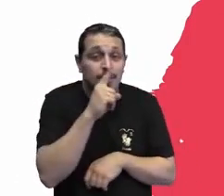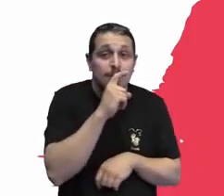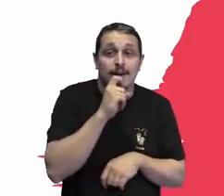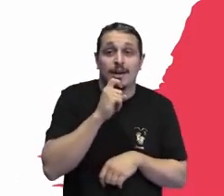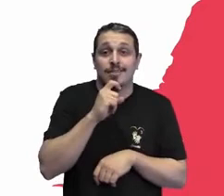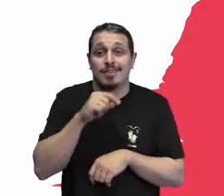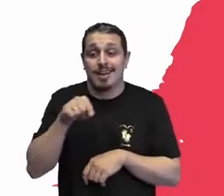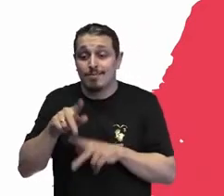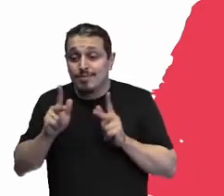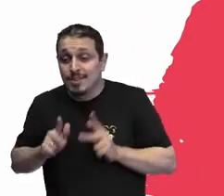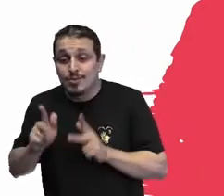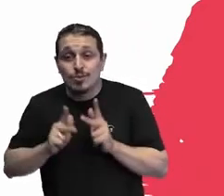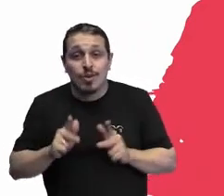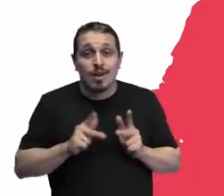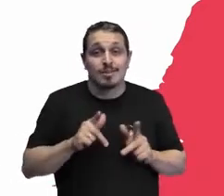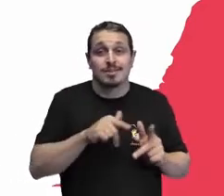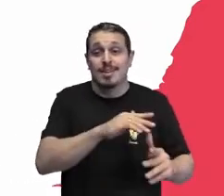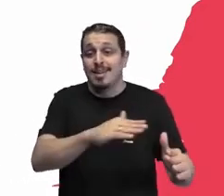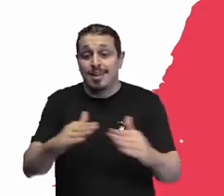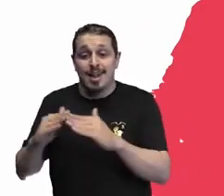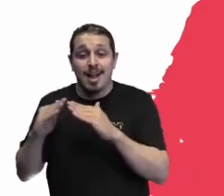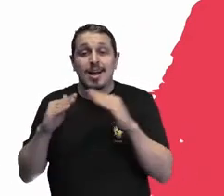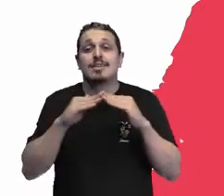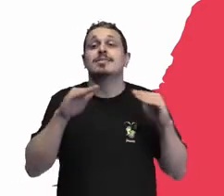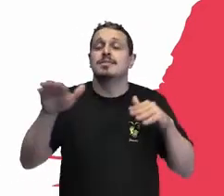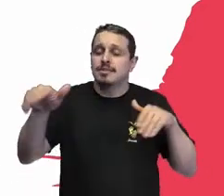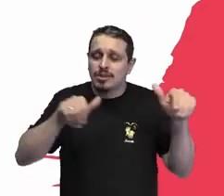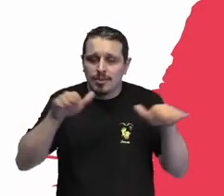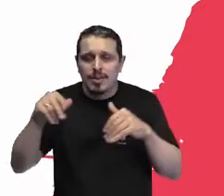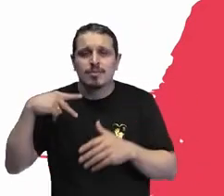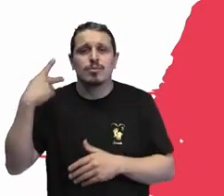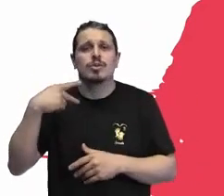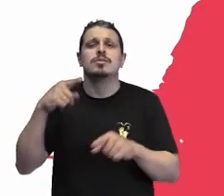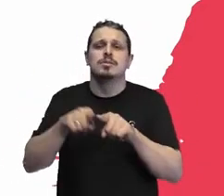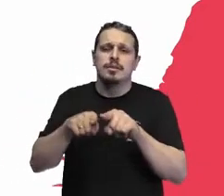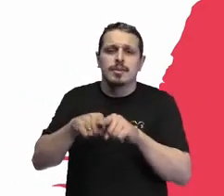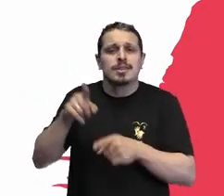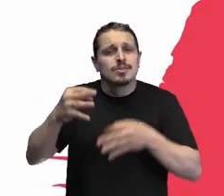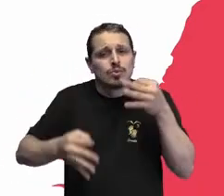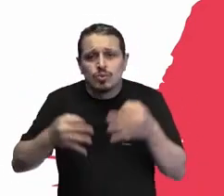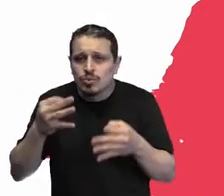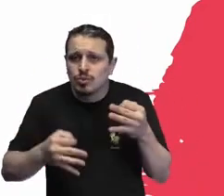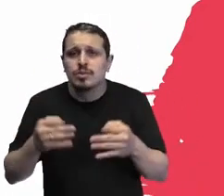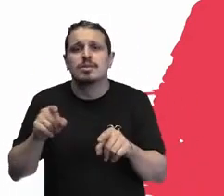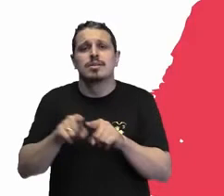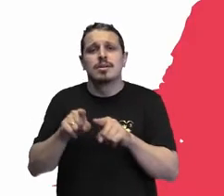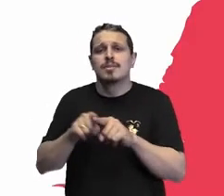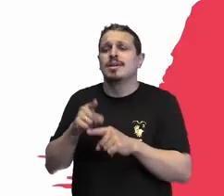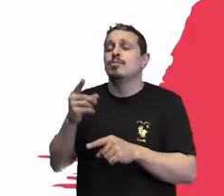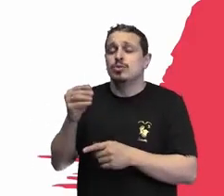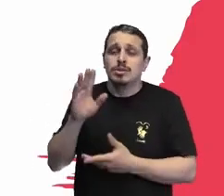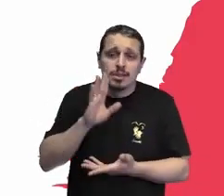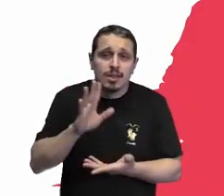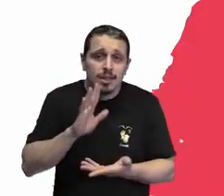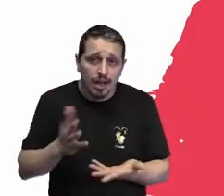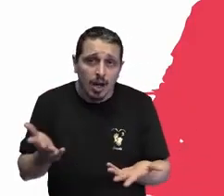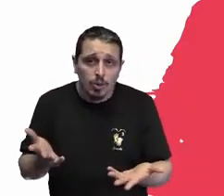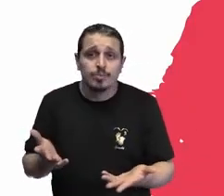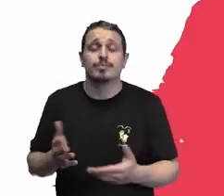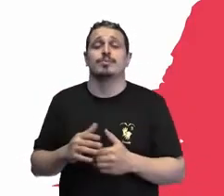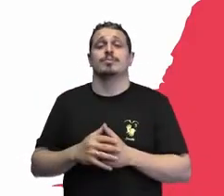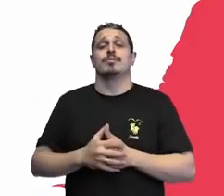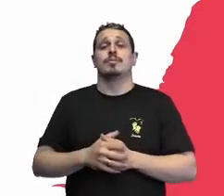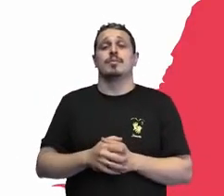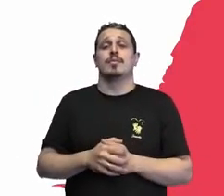a gente faz grupos, a gente traz advogado, a gente fala sobre capacidade jurídica, é um negócio muito rico. E eu vou deixar